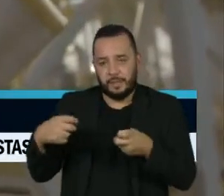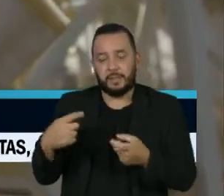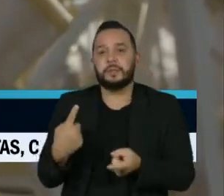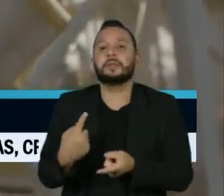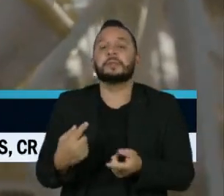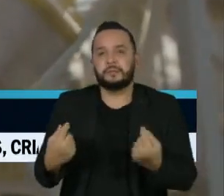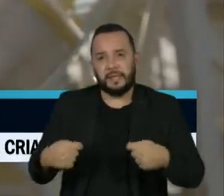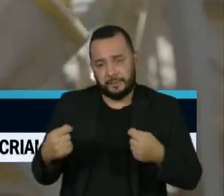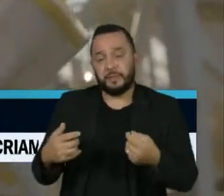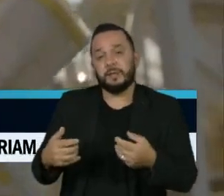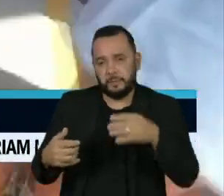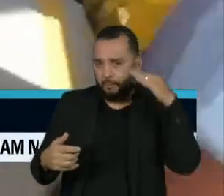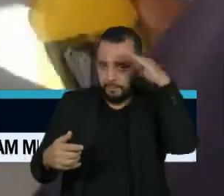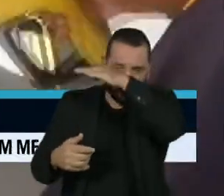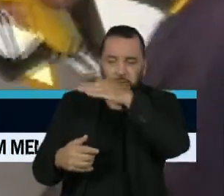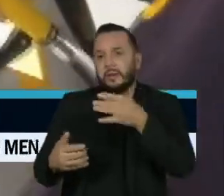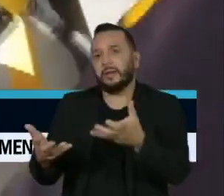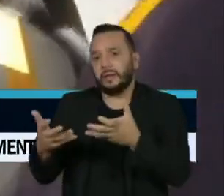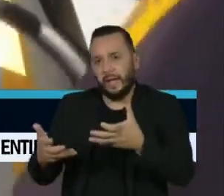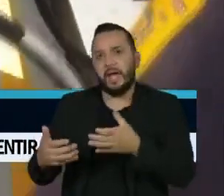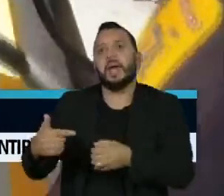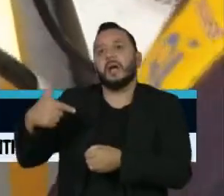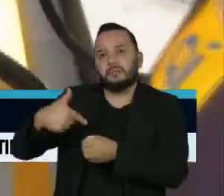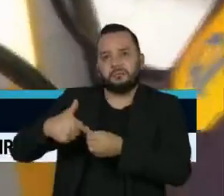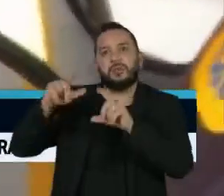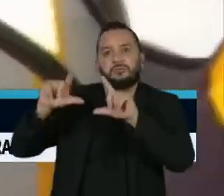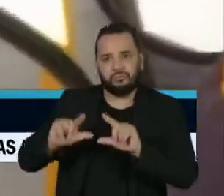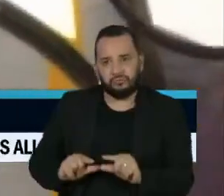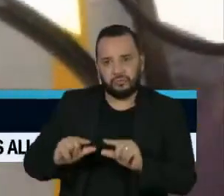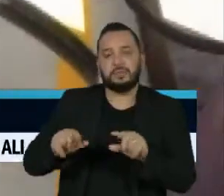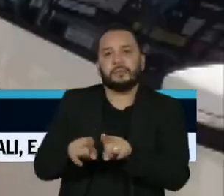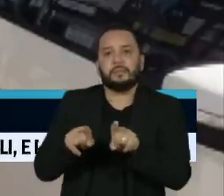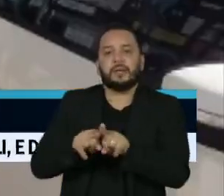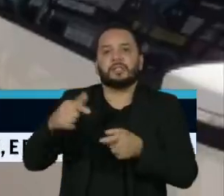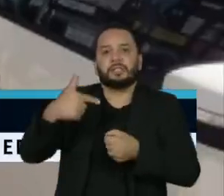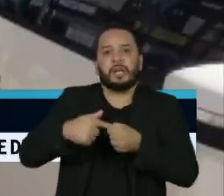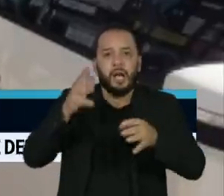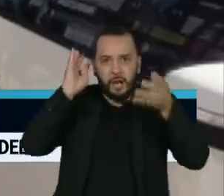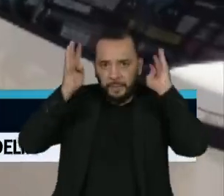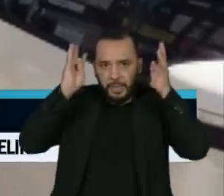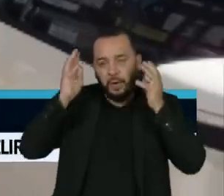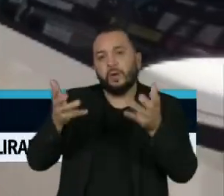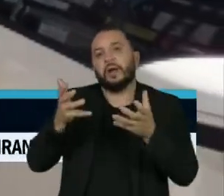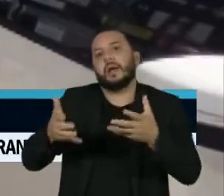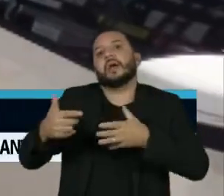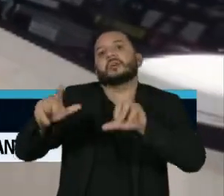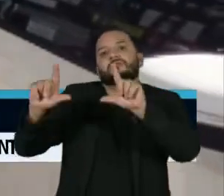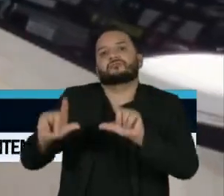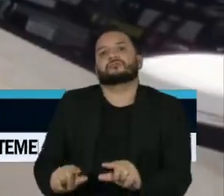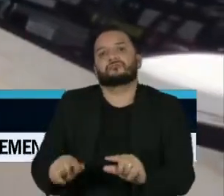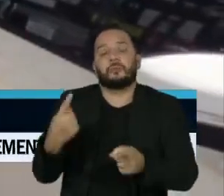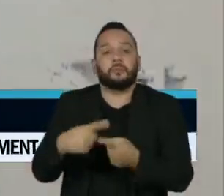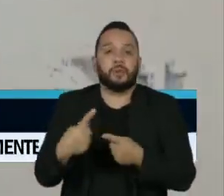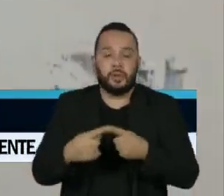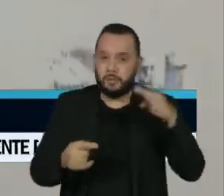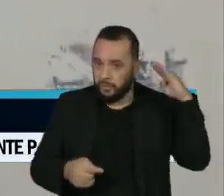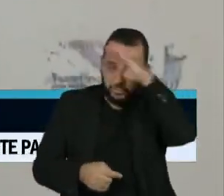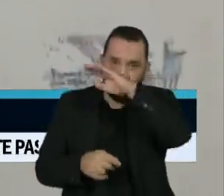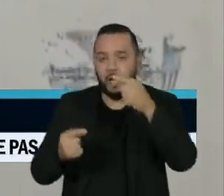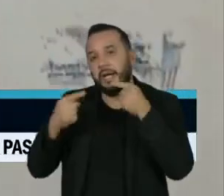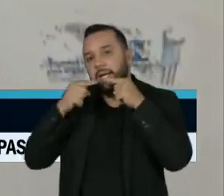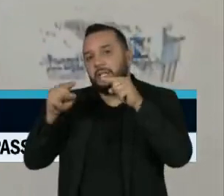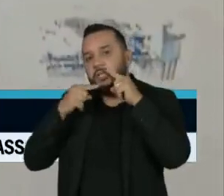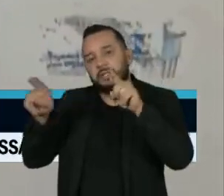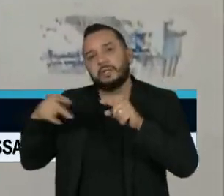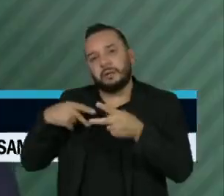redução nos preços do diesel e da gasolina. Já há alguns dias, o chefe do executivo tem criticado a política de